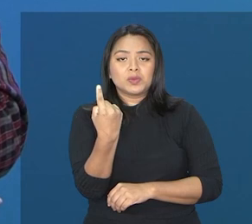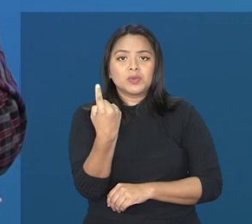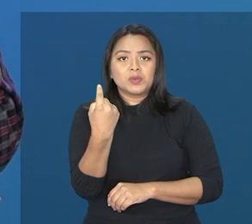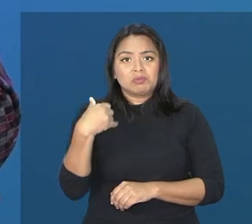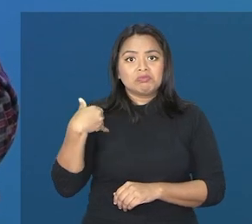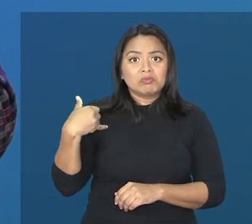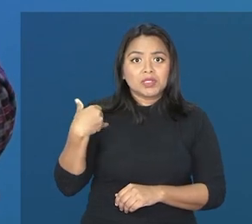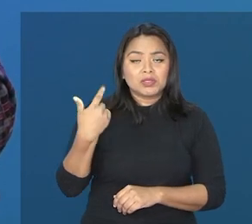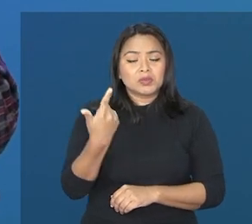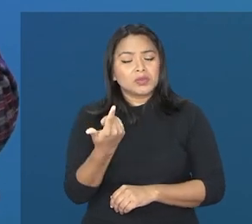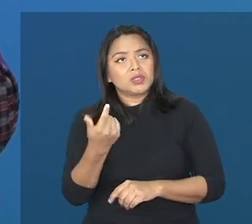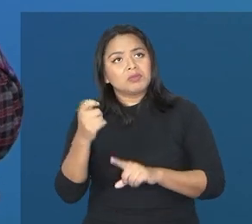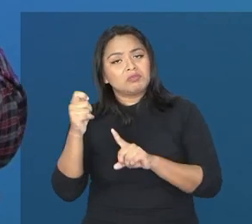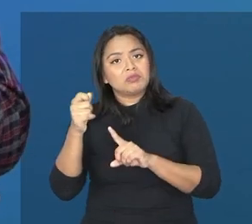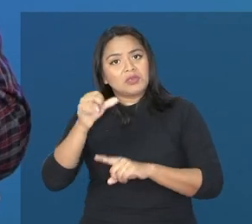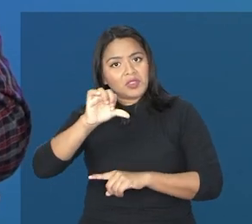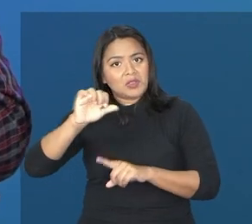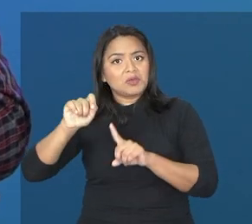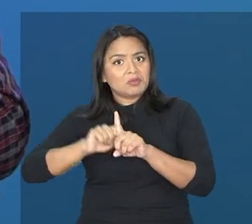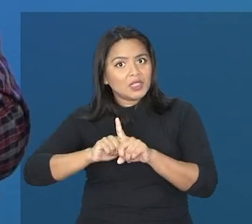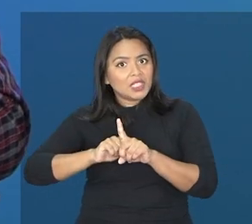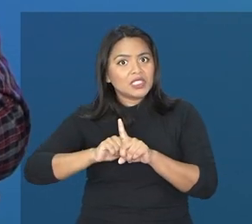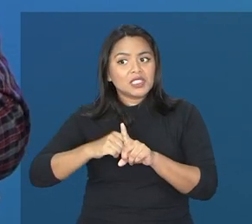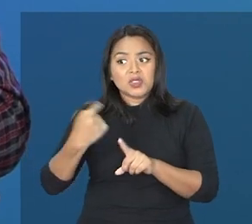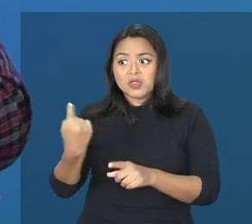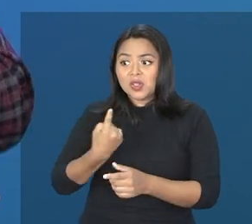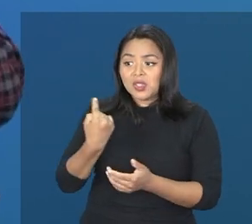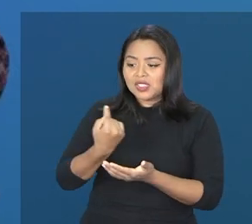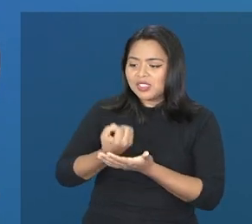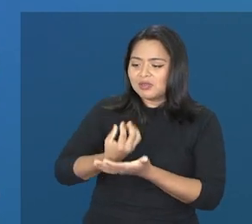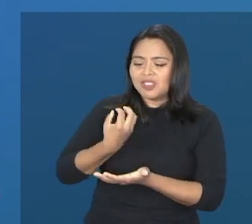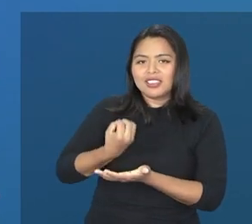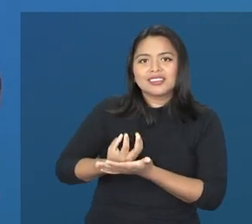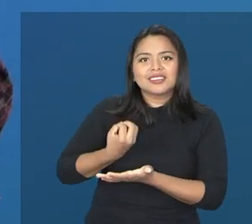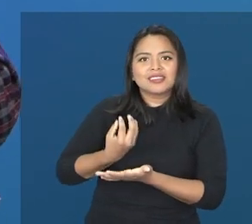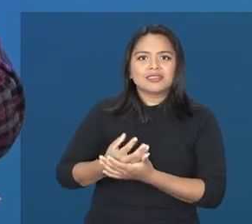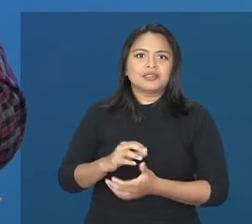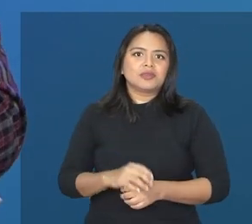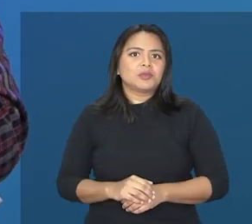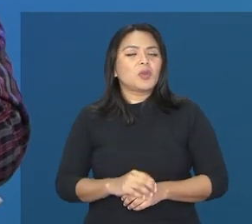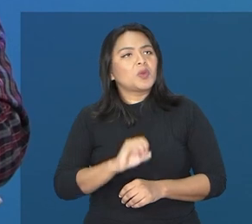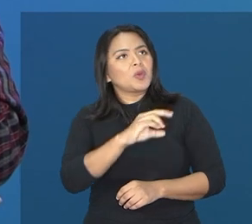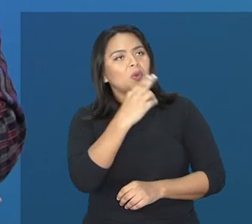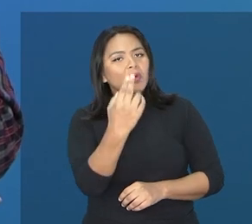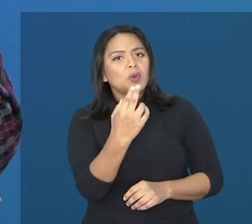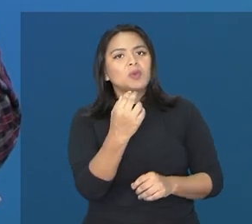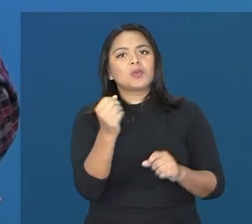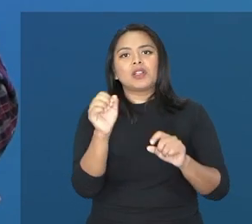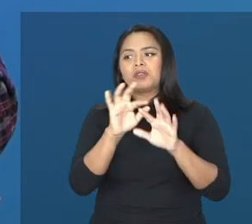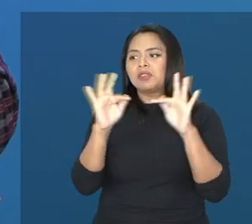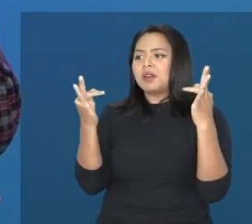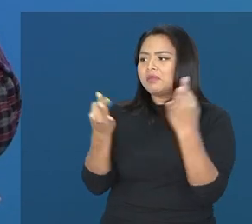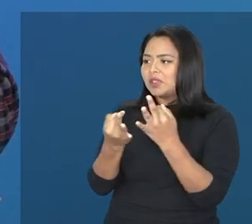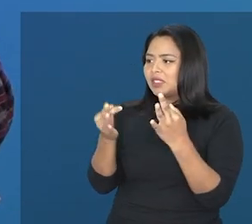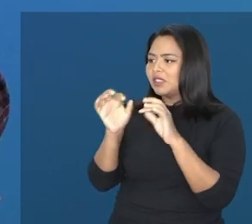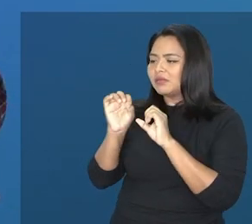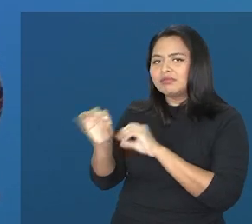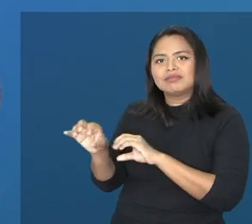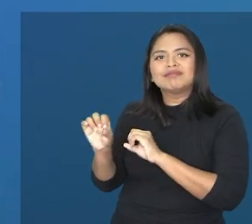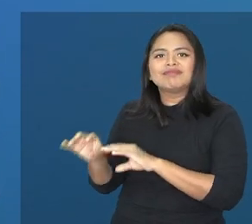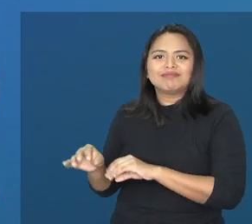anos e dois meses, sozinhos, um, e um outro com estímulo dos pais. Então, essa